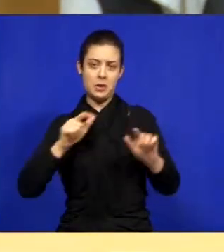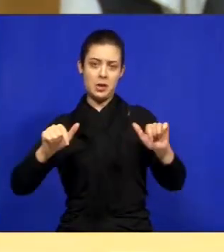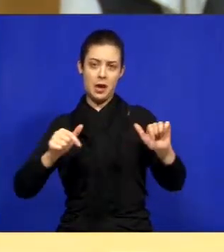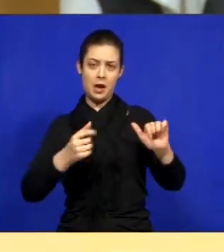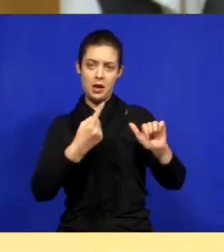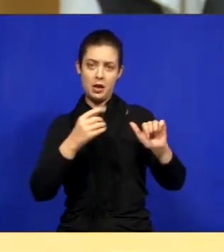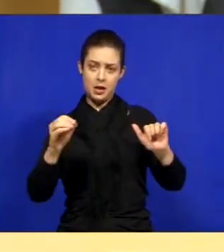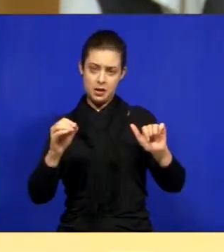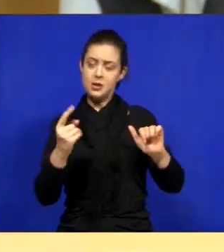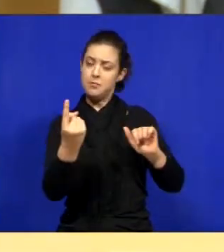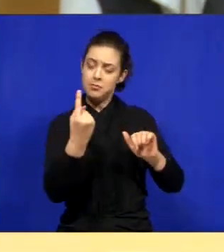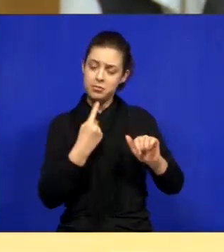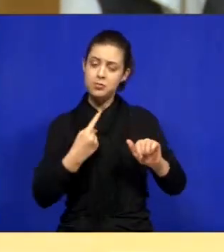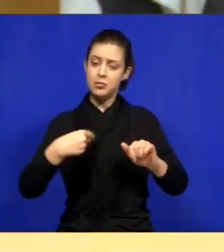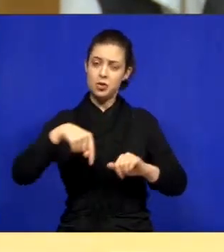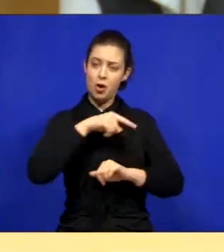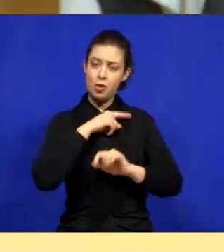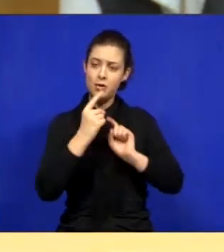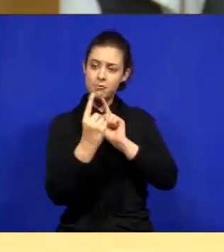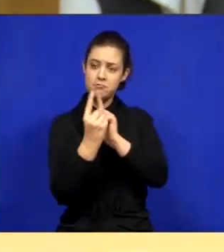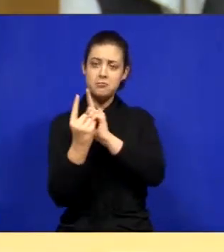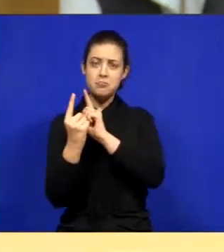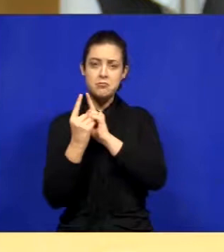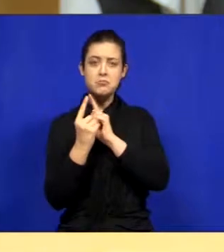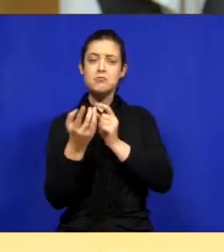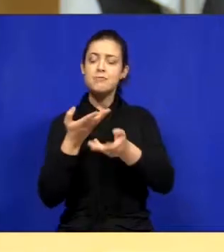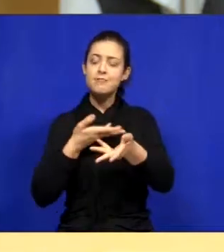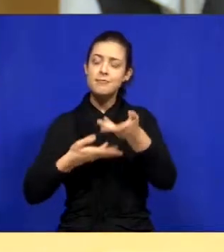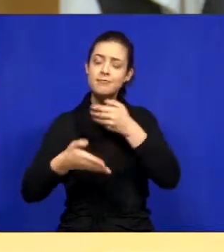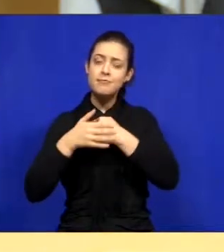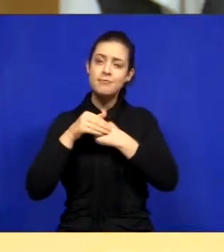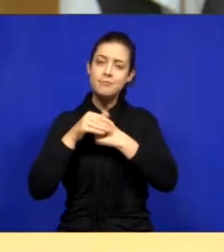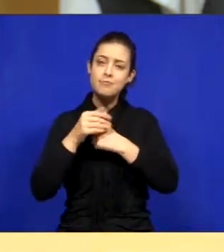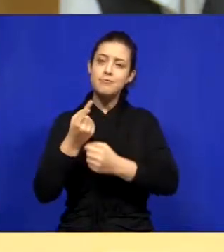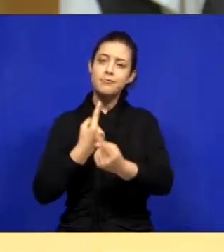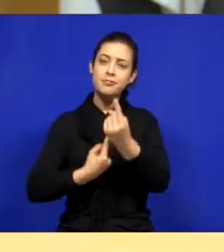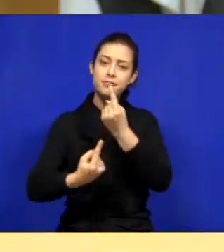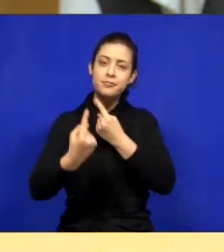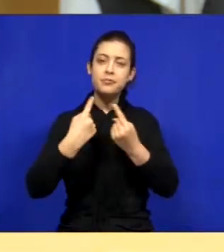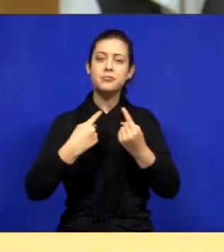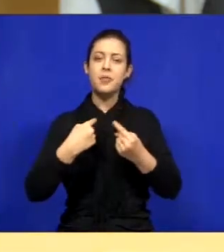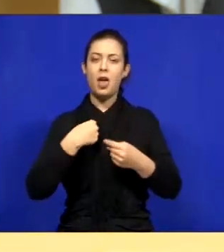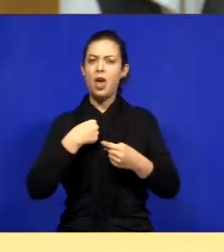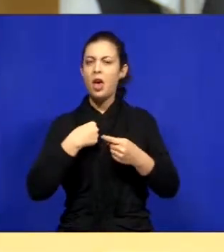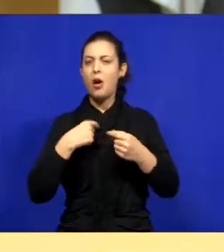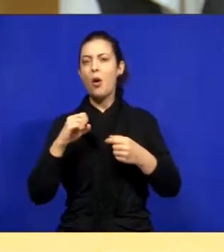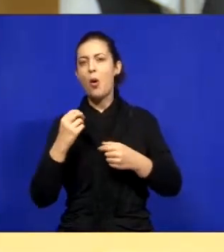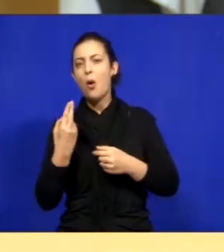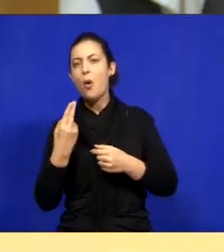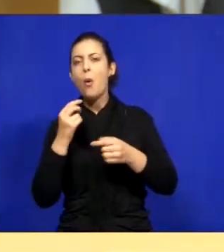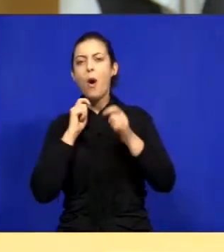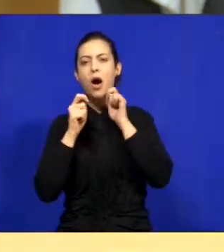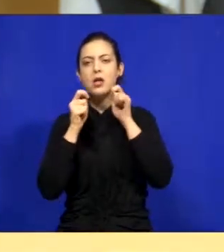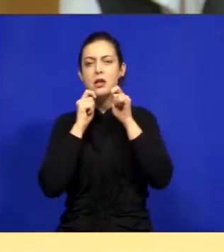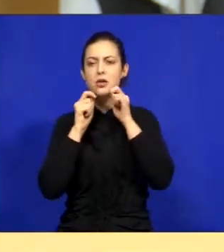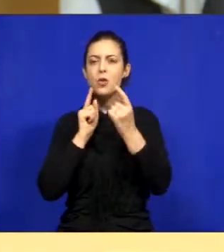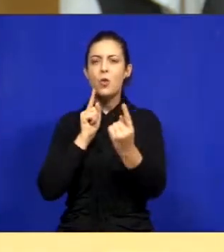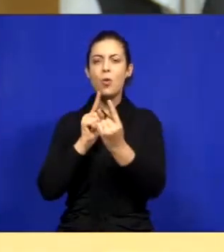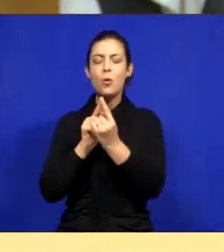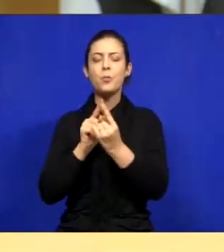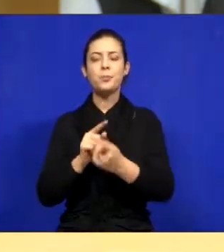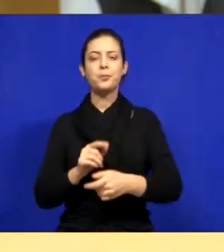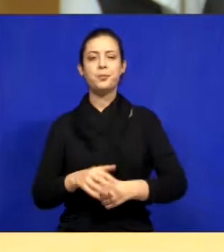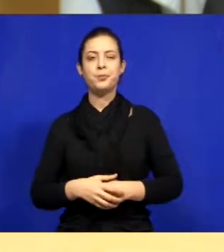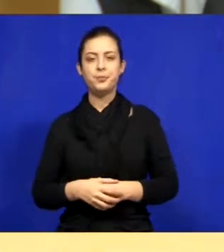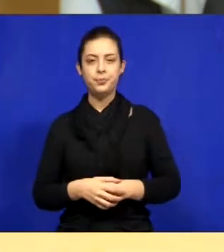que nós atendemos vocês com carinho. Tanto faz o vereador, contanto a minha assessoria atende